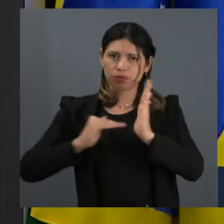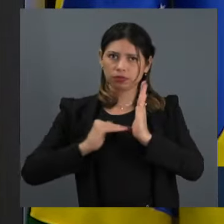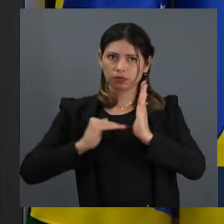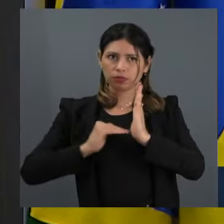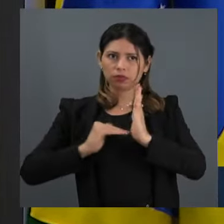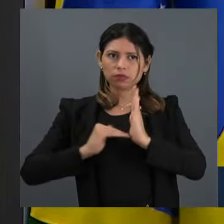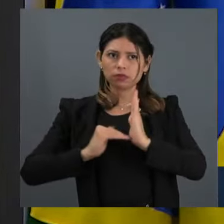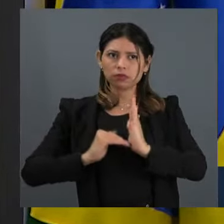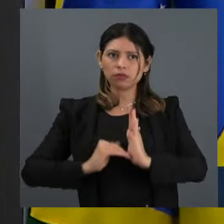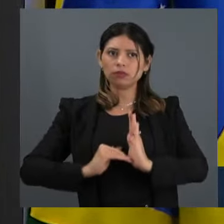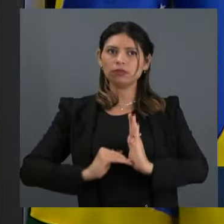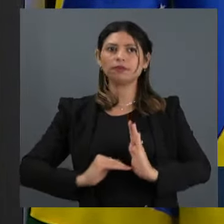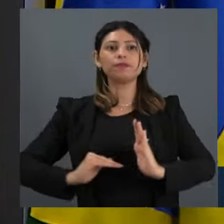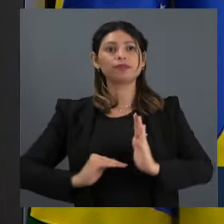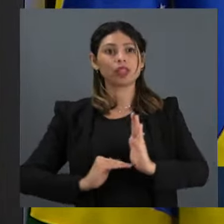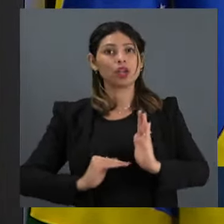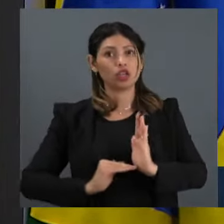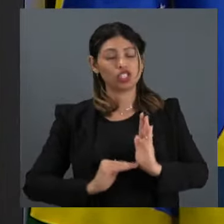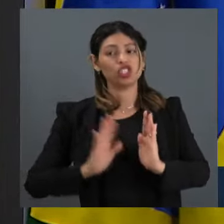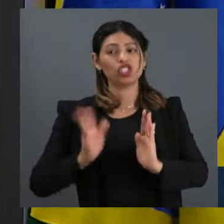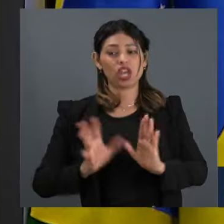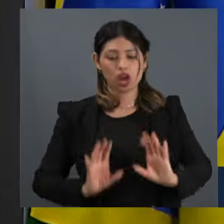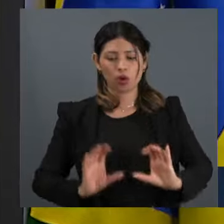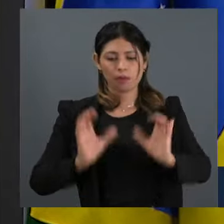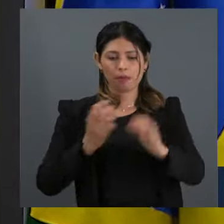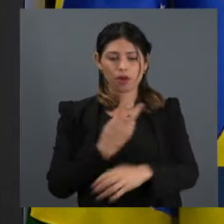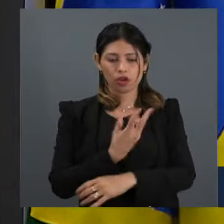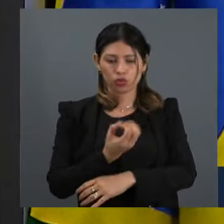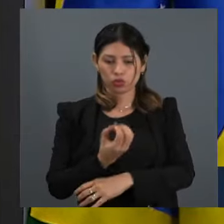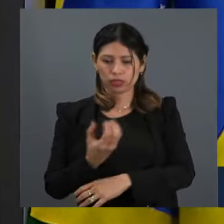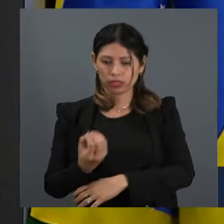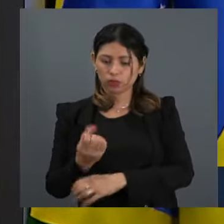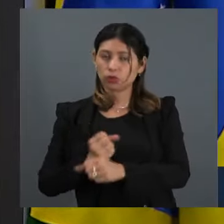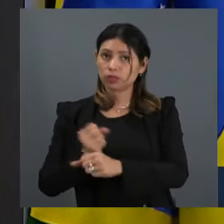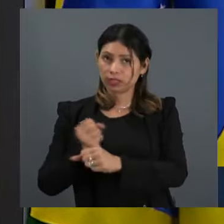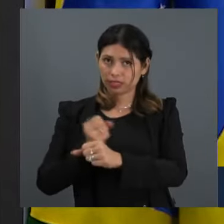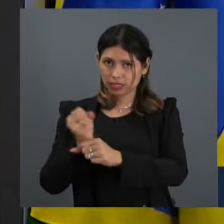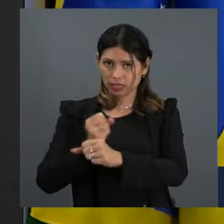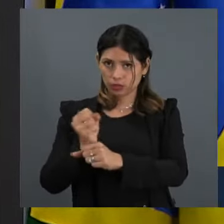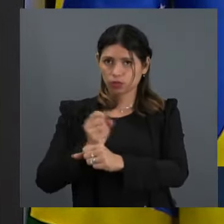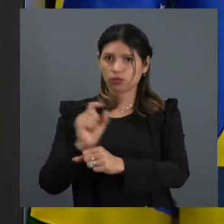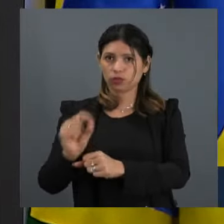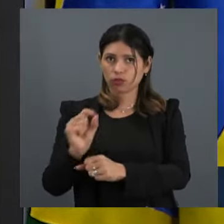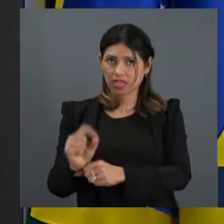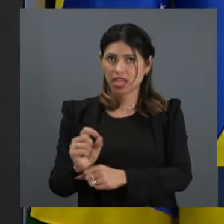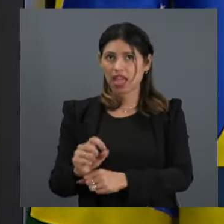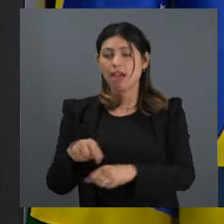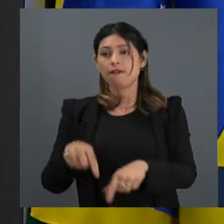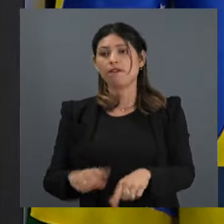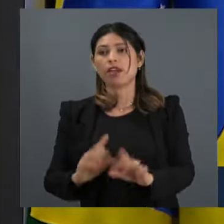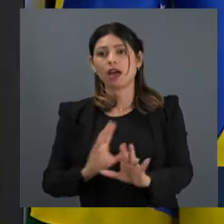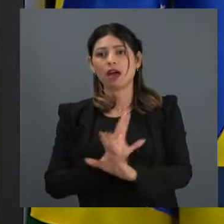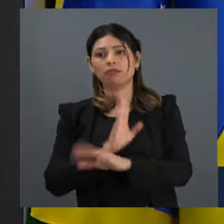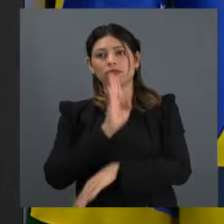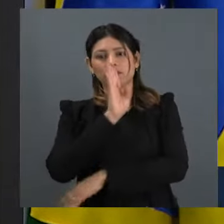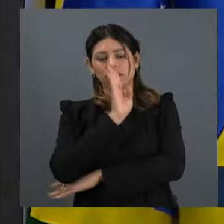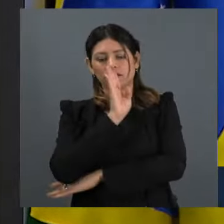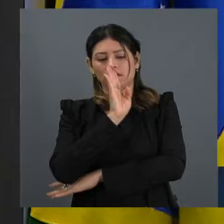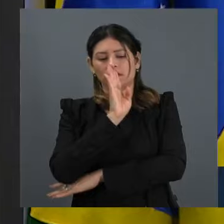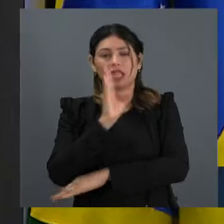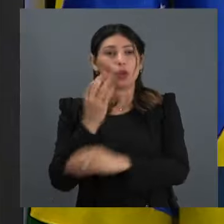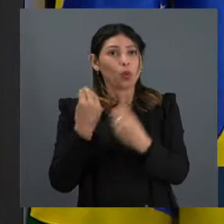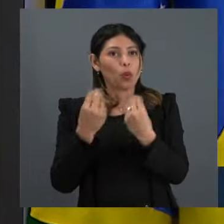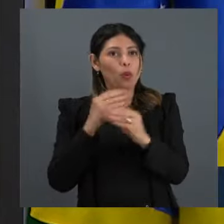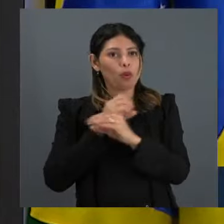digna, 200 anos, bicentenária, finalmente deixar de ser omissa e cumprir o seu